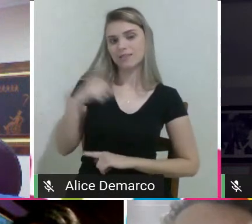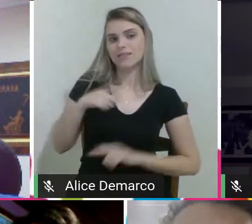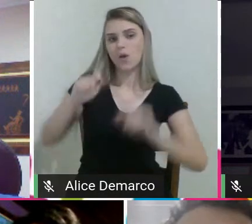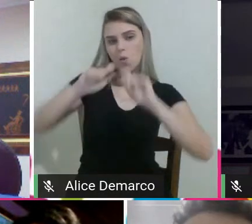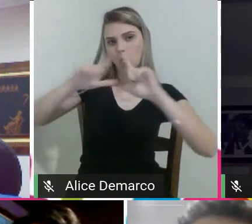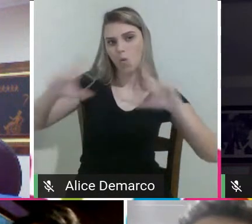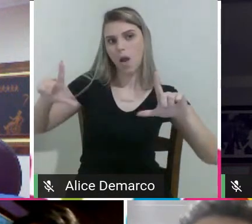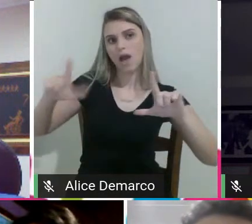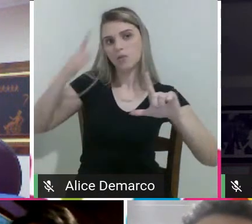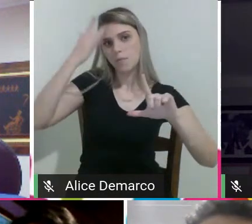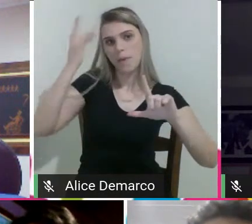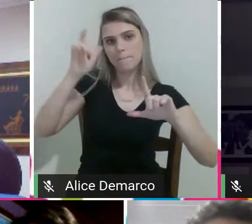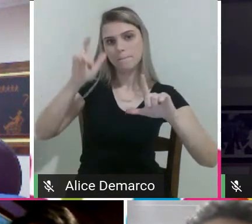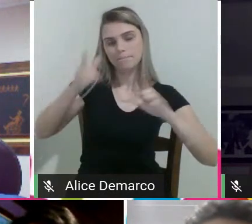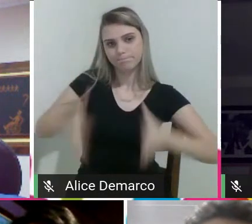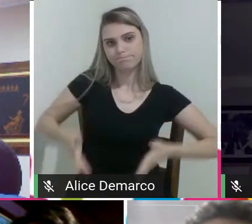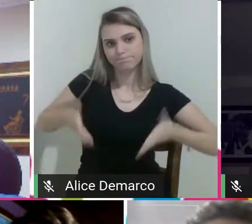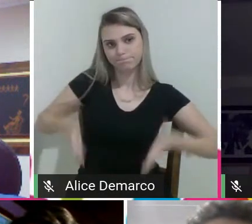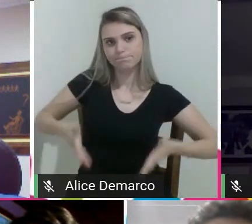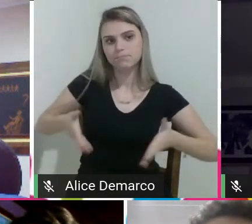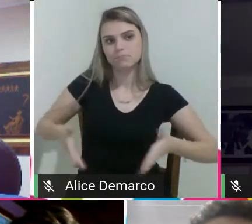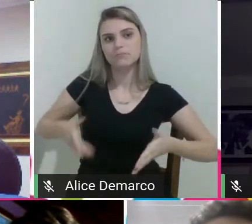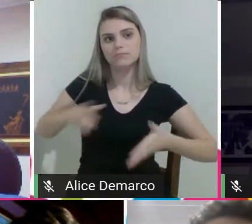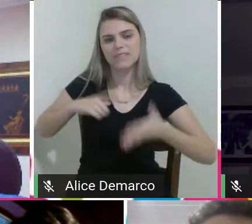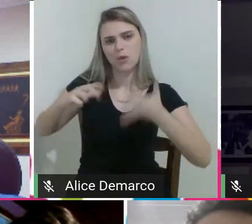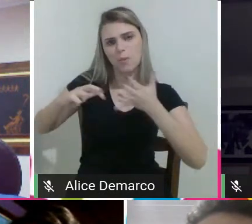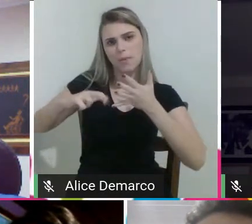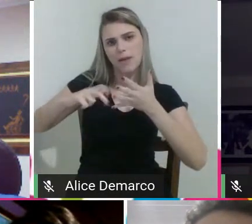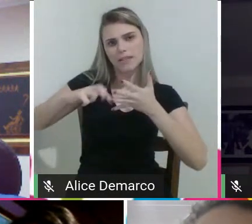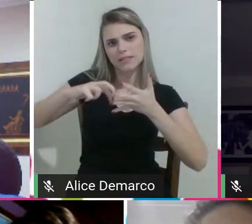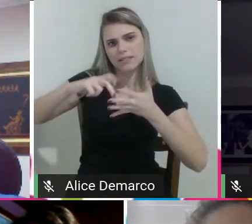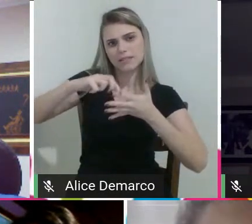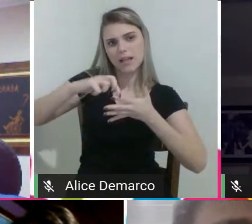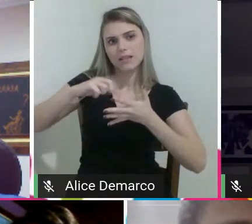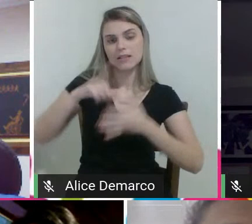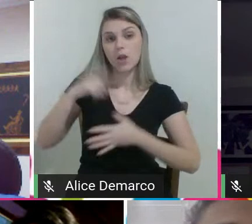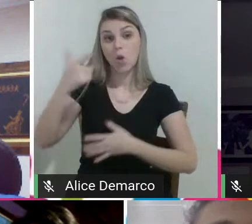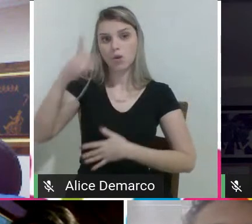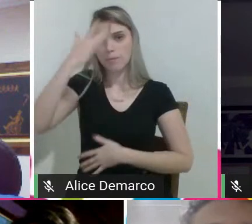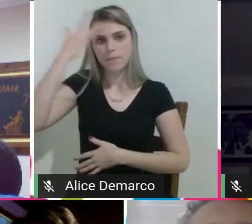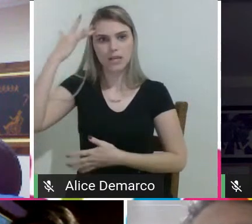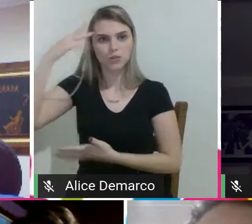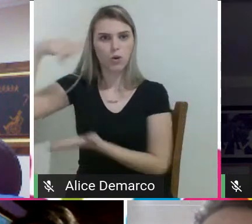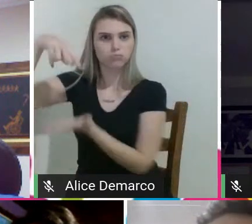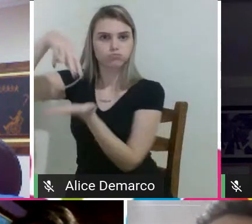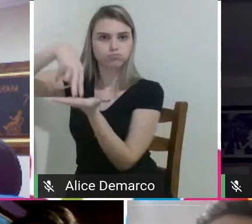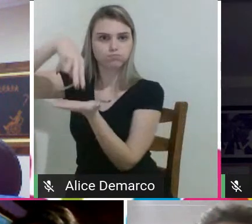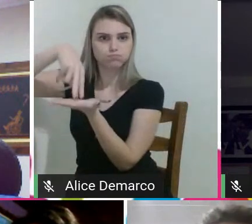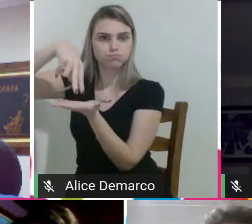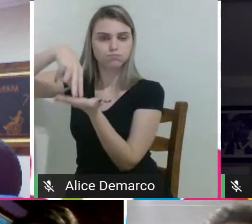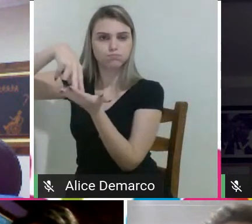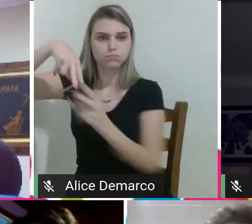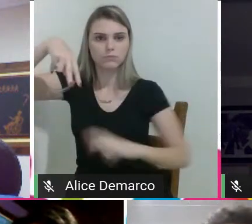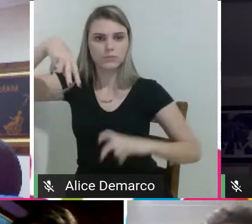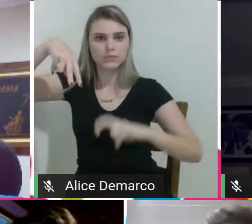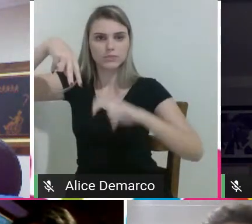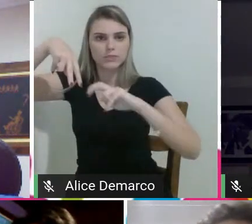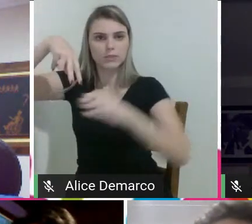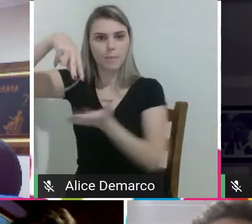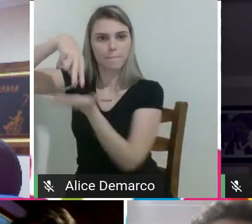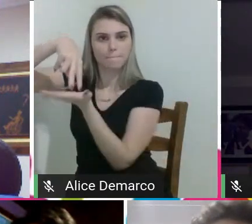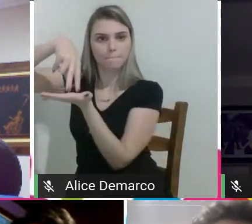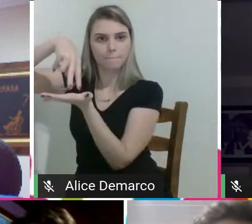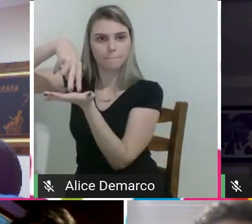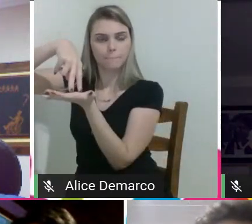cadeirante, com uma escadinha, uma outra pessoa que não é cadeirante, um ponto de interrogação, um